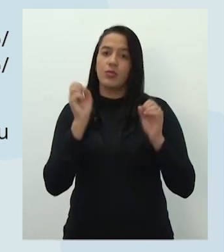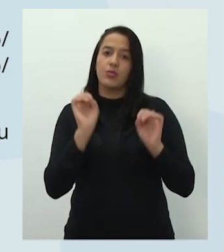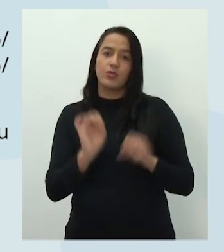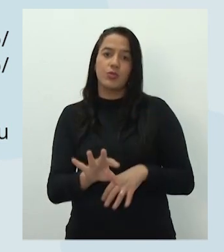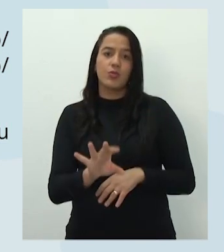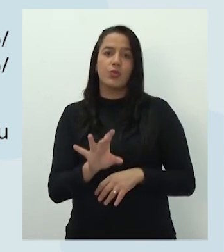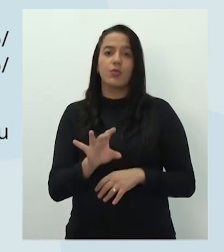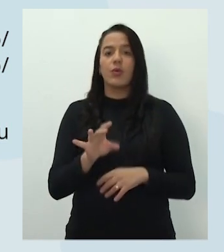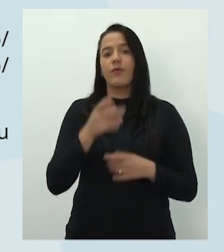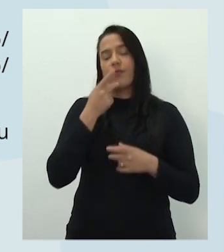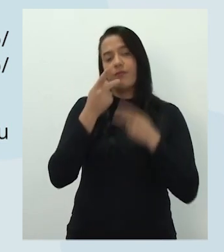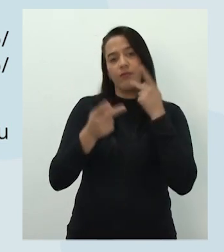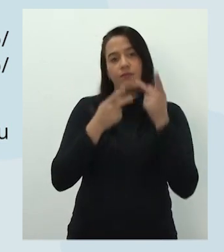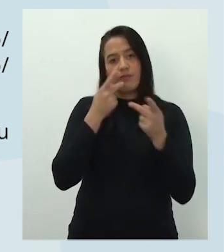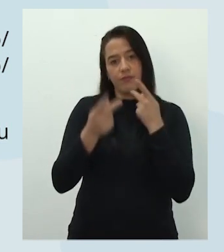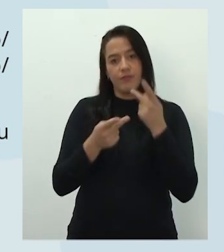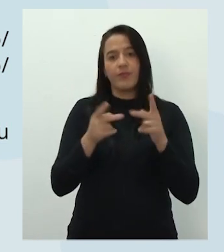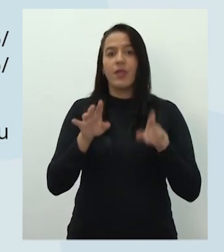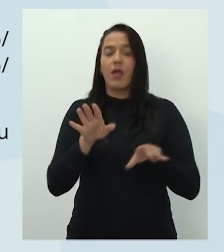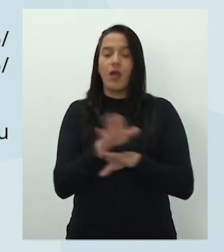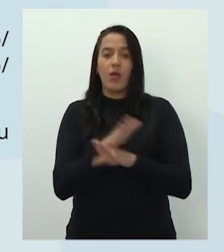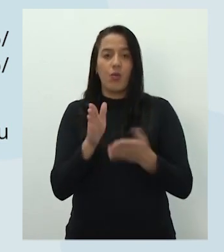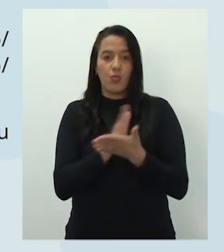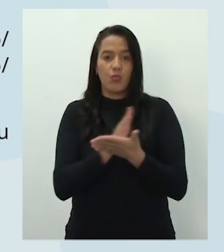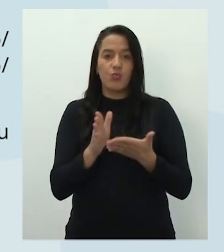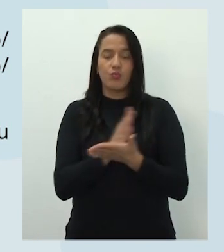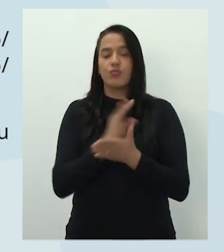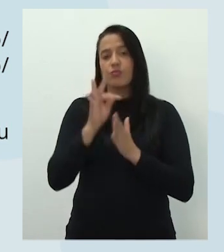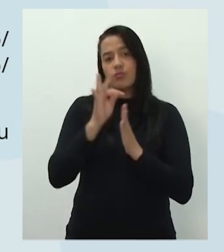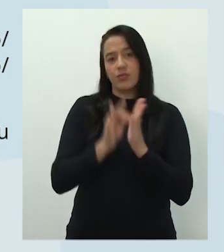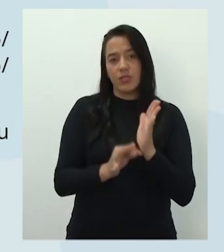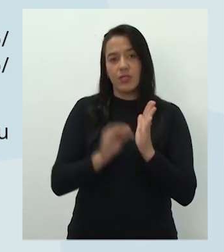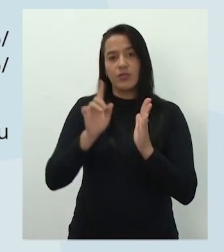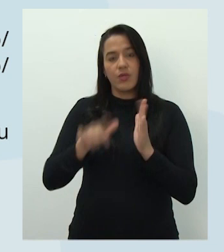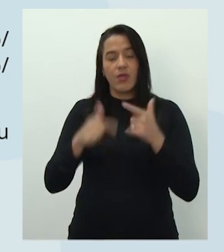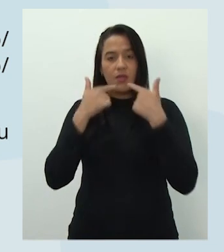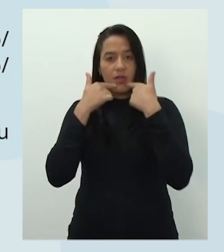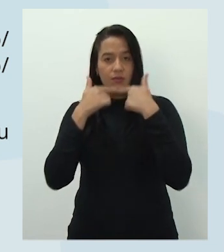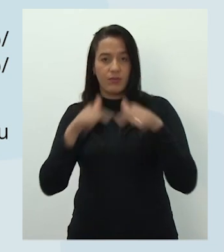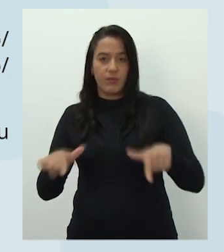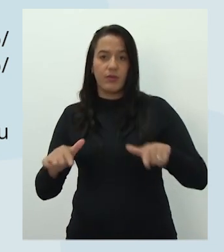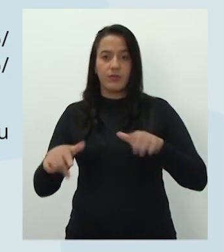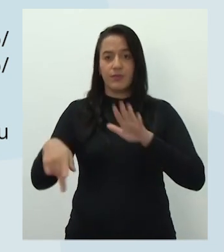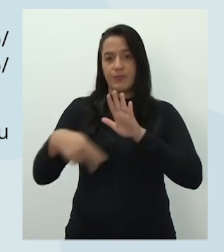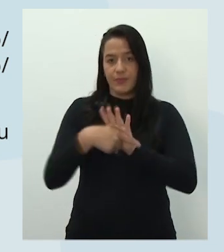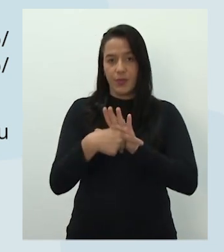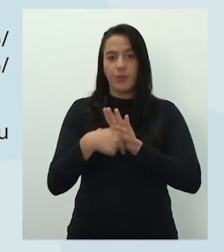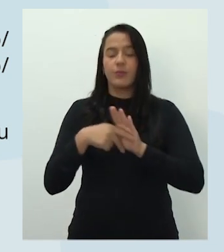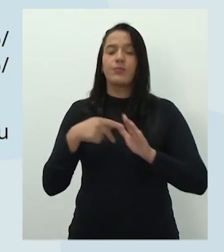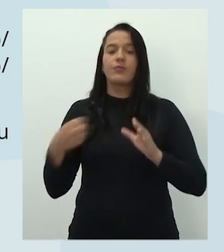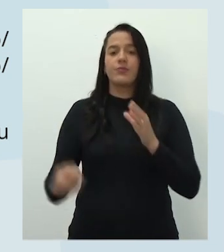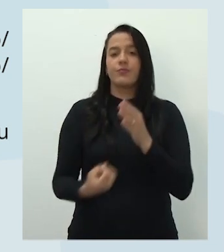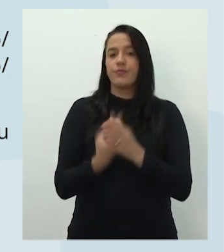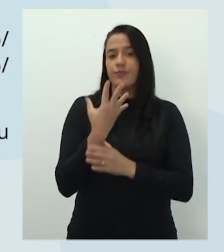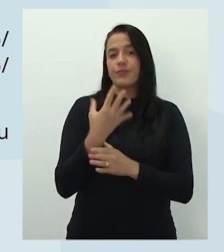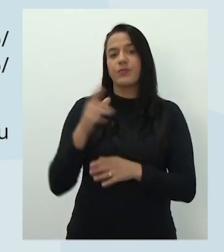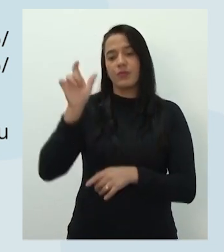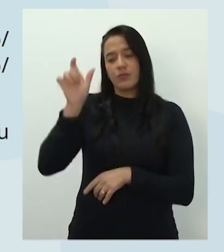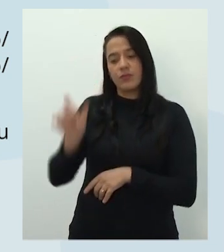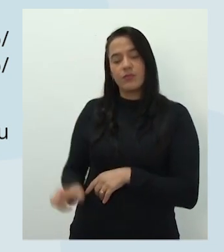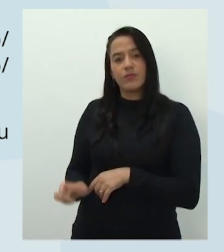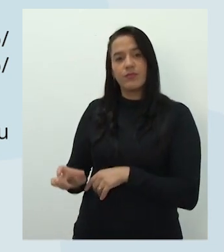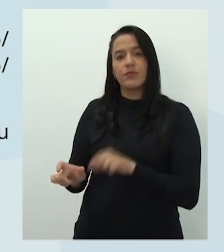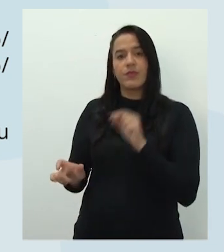multimodais. Texto é uma manifestação da linguagem que é emitido, produzido por um emissor ou